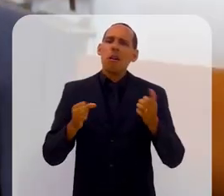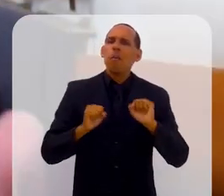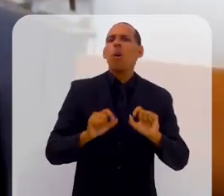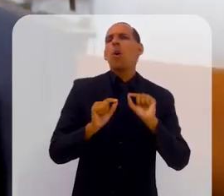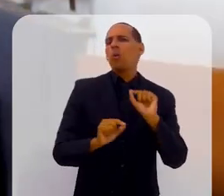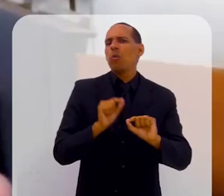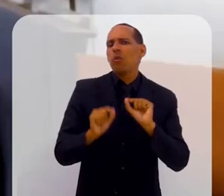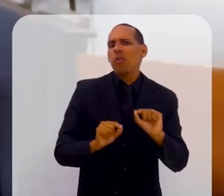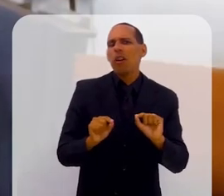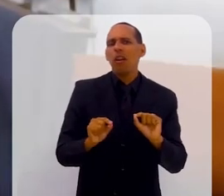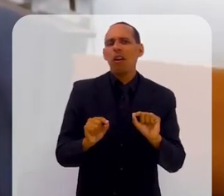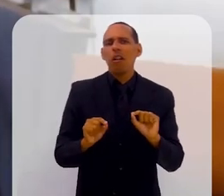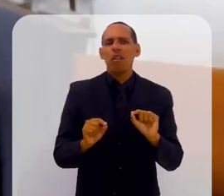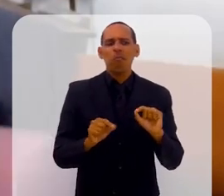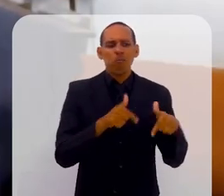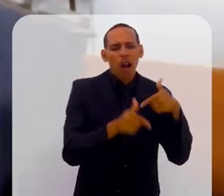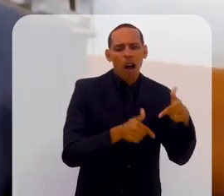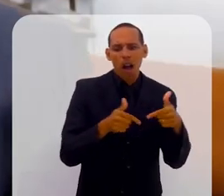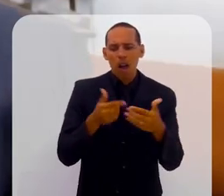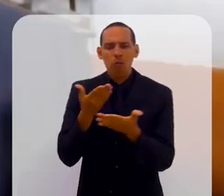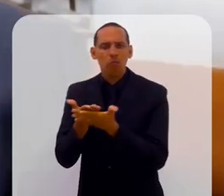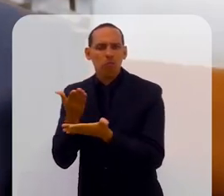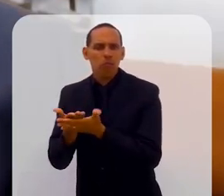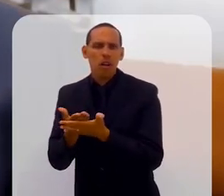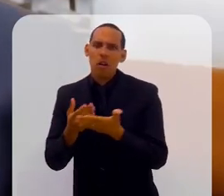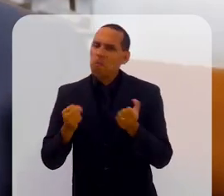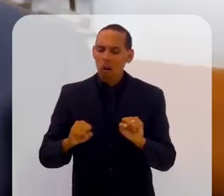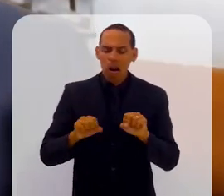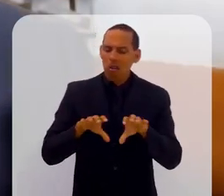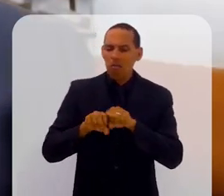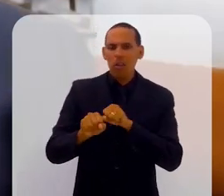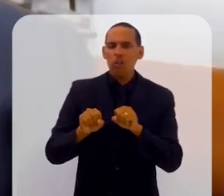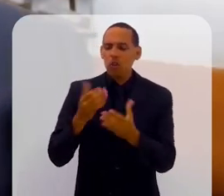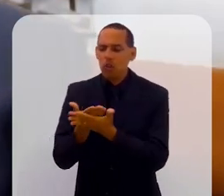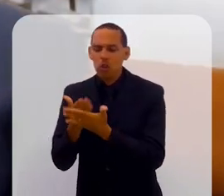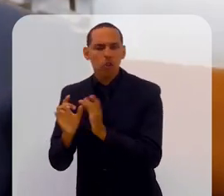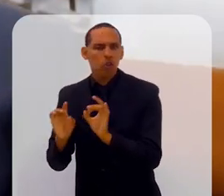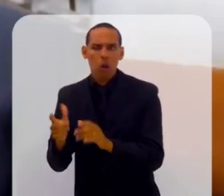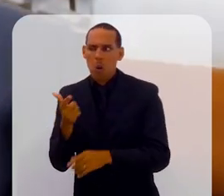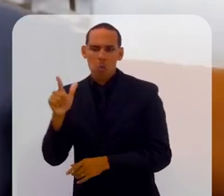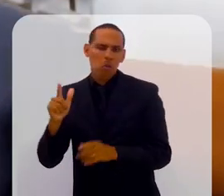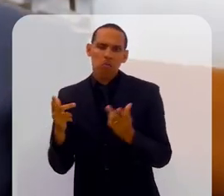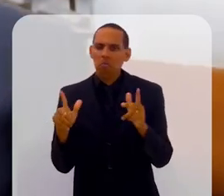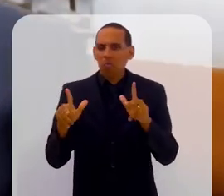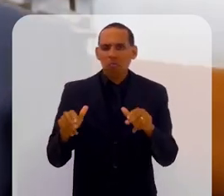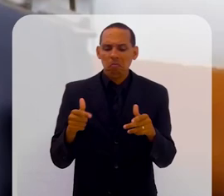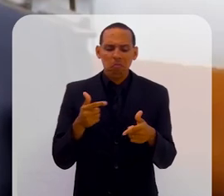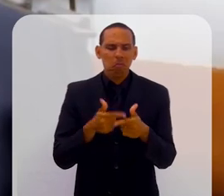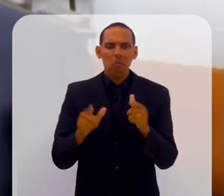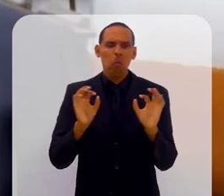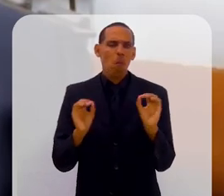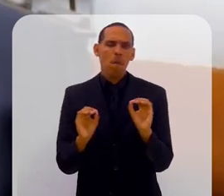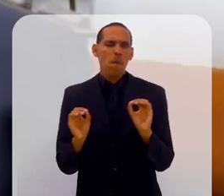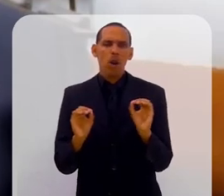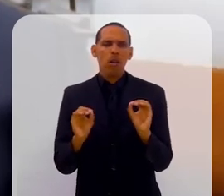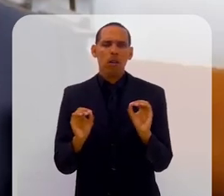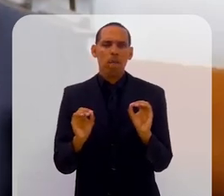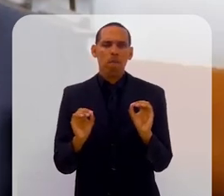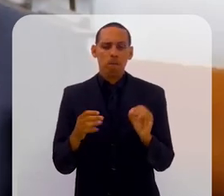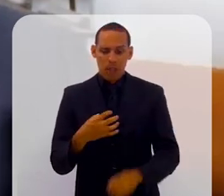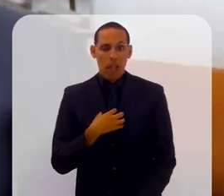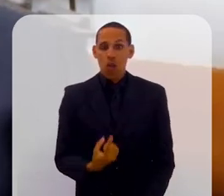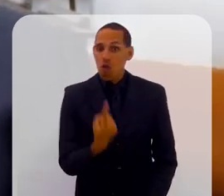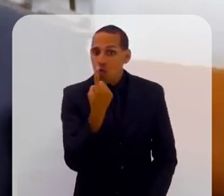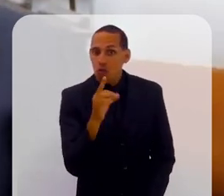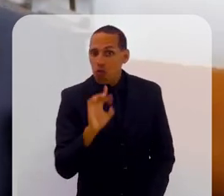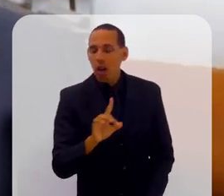estudando e trabalhando, outras pessoas podem só estudar também. não tem problema nenhum. acho que não existe uma única